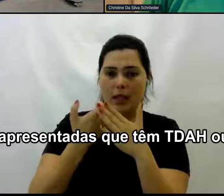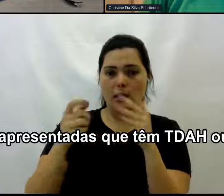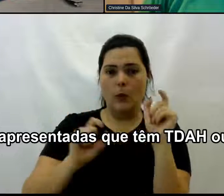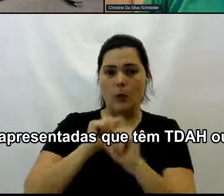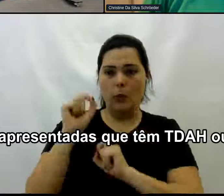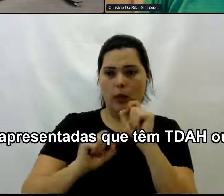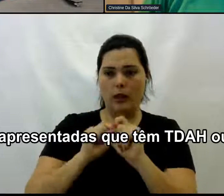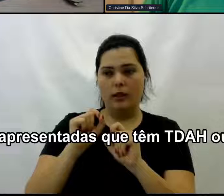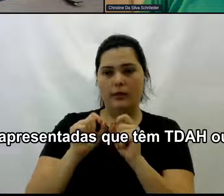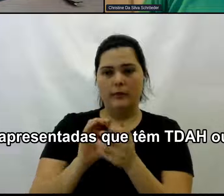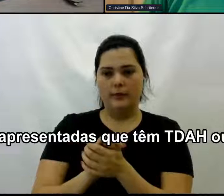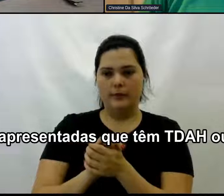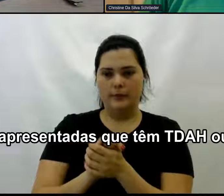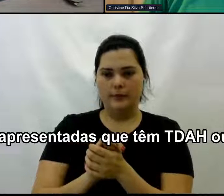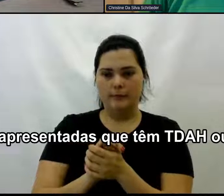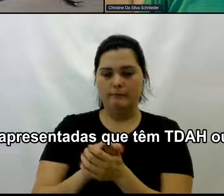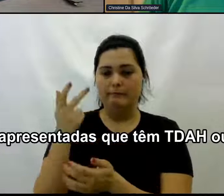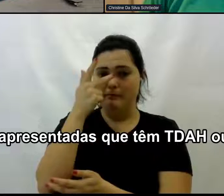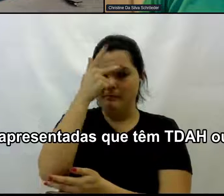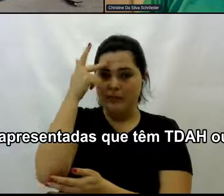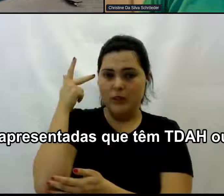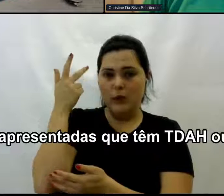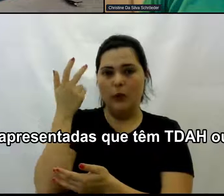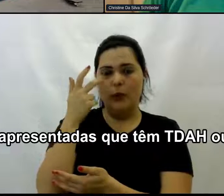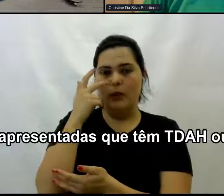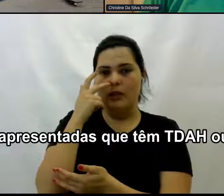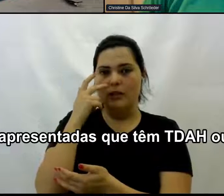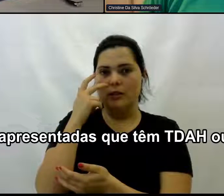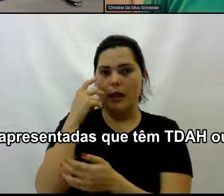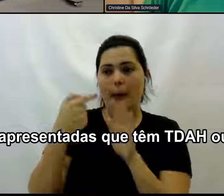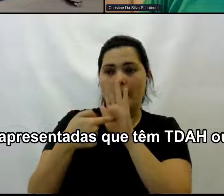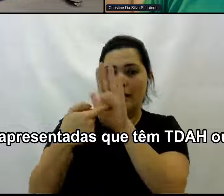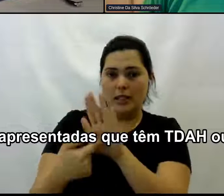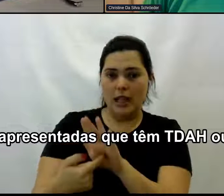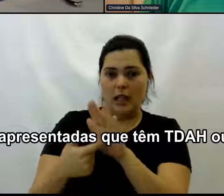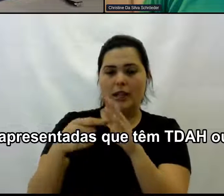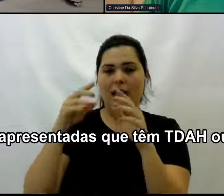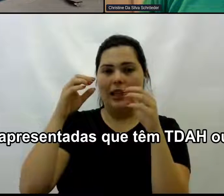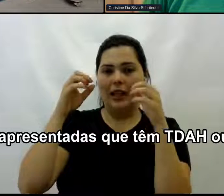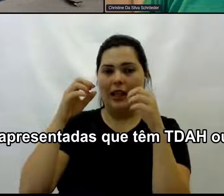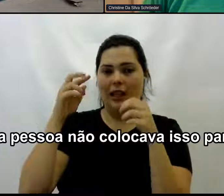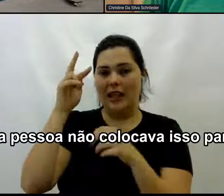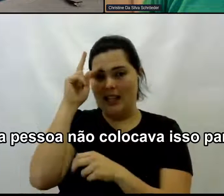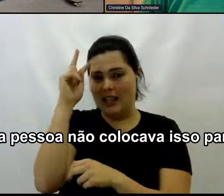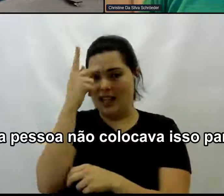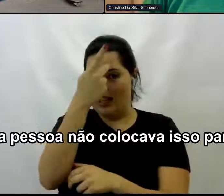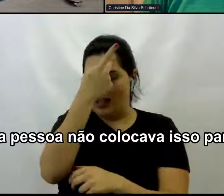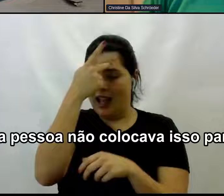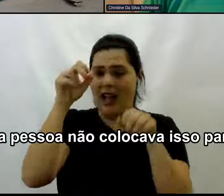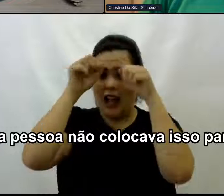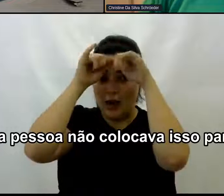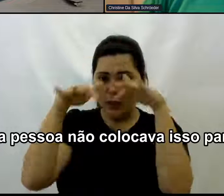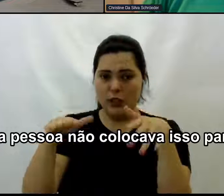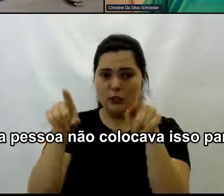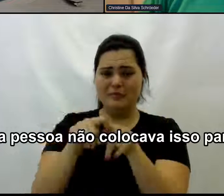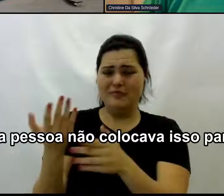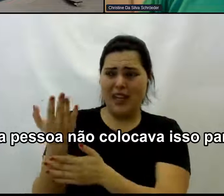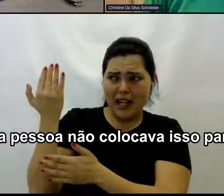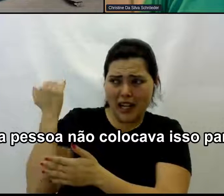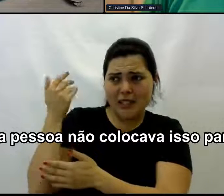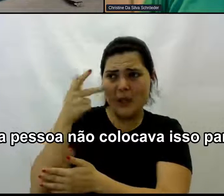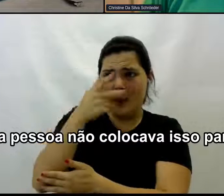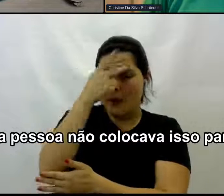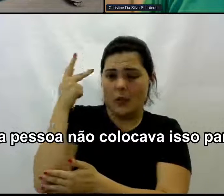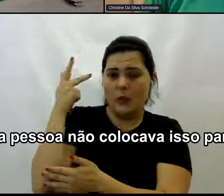Tem As pessoas Apresentadas Que tem TDAH Ou tem autismo E antes A pessoa não Que